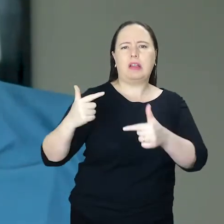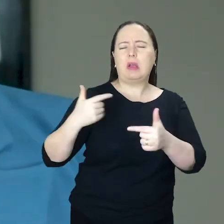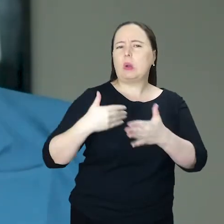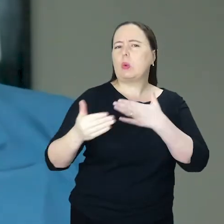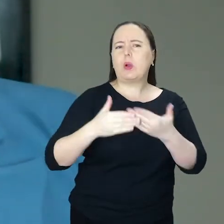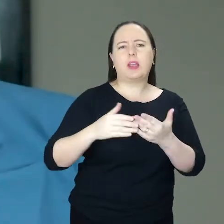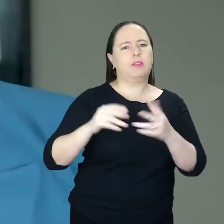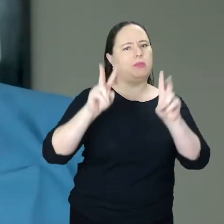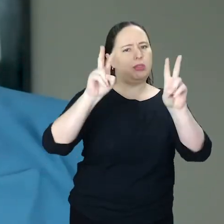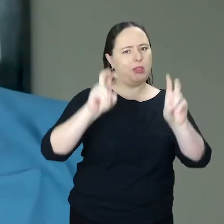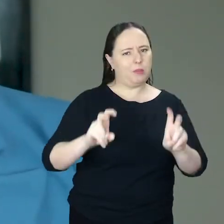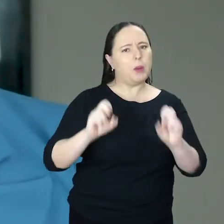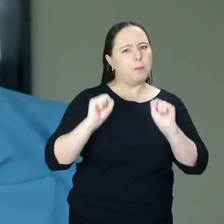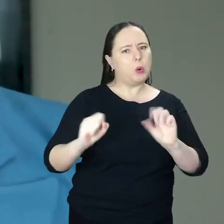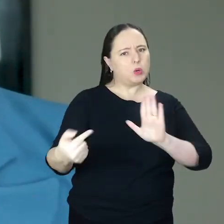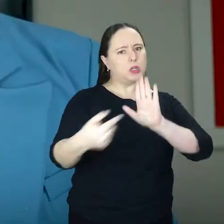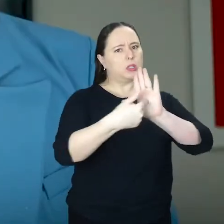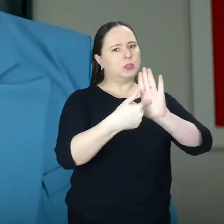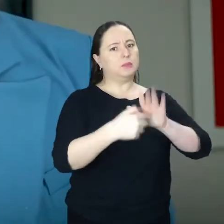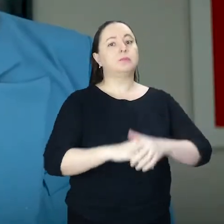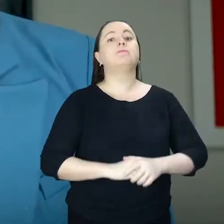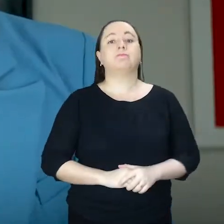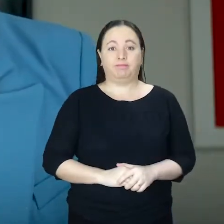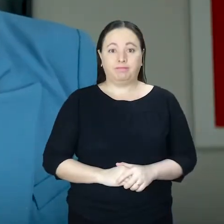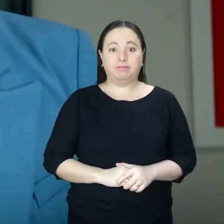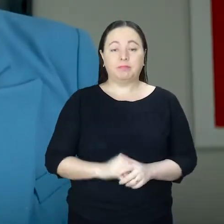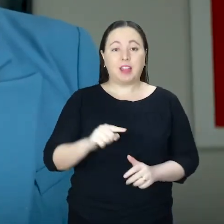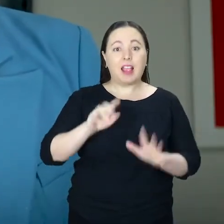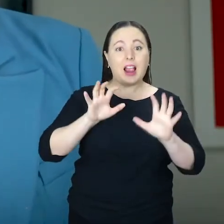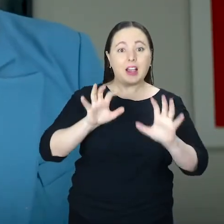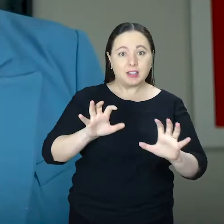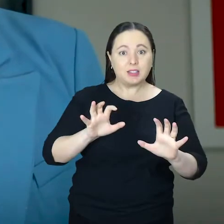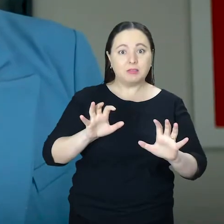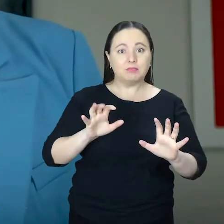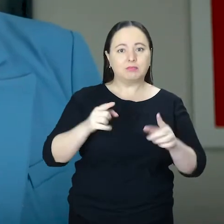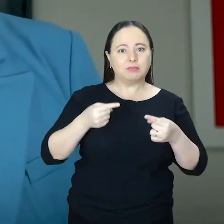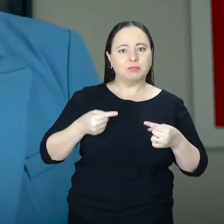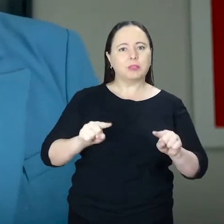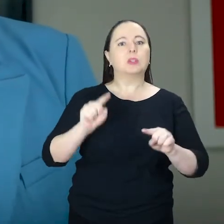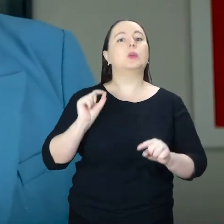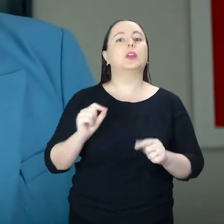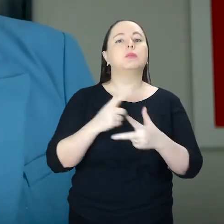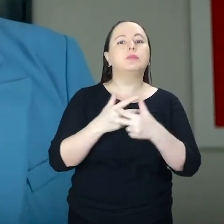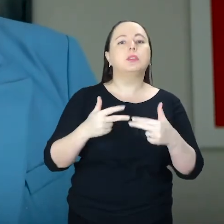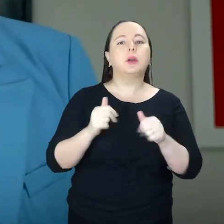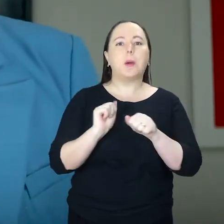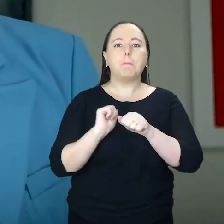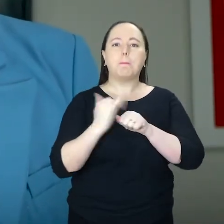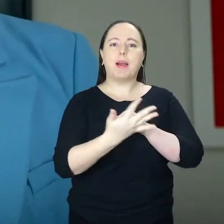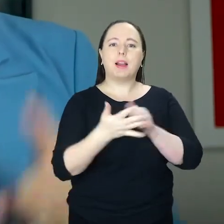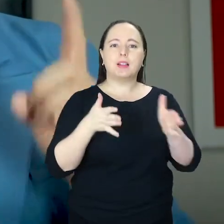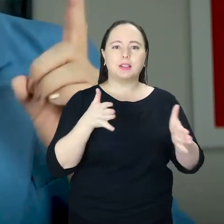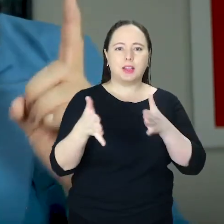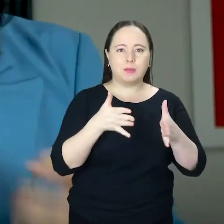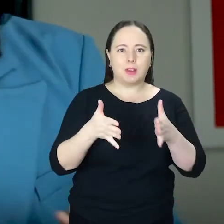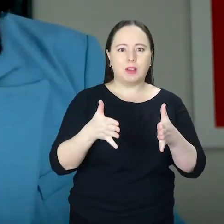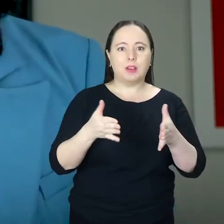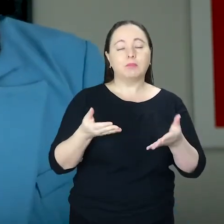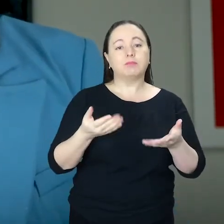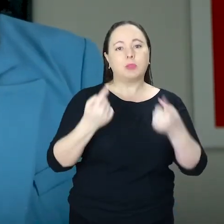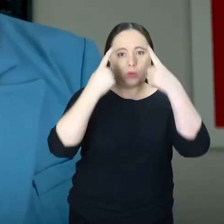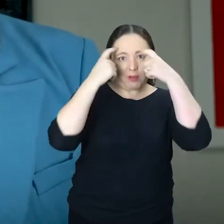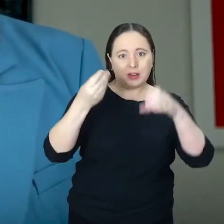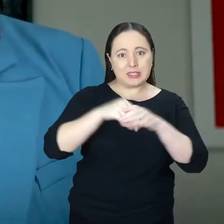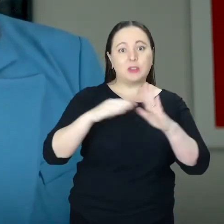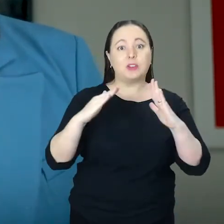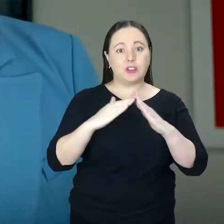um que tenha seus direitos violados. É assim que se combate os efeitos da pandemia, como a violência